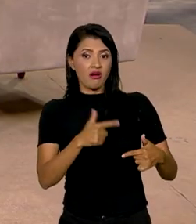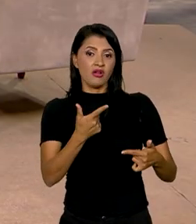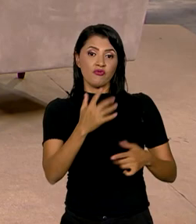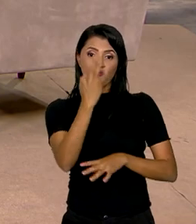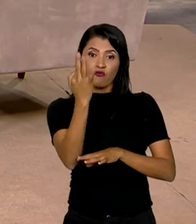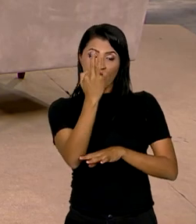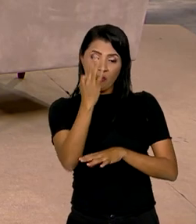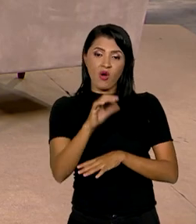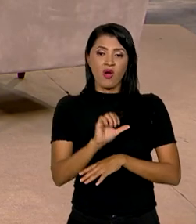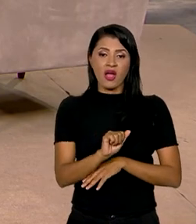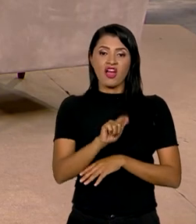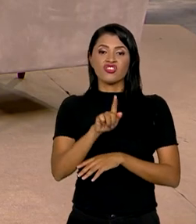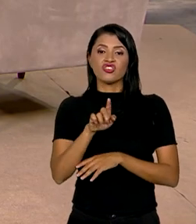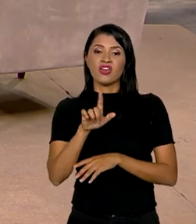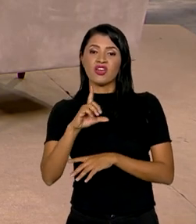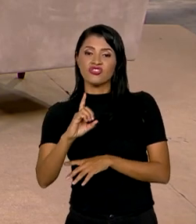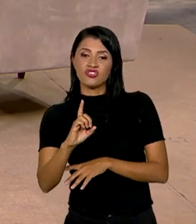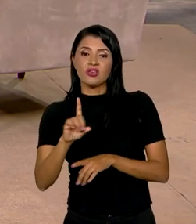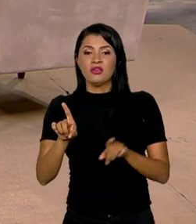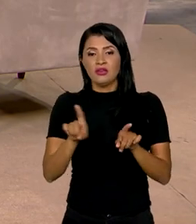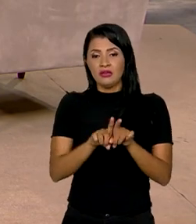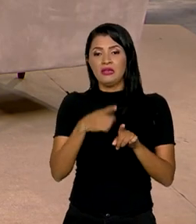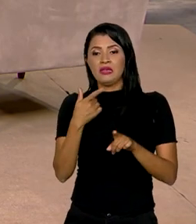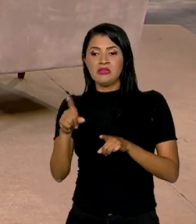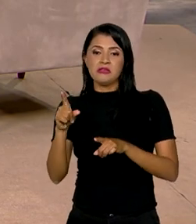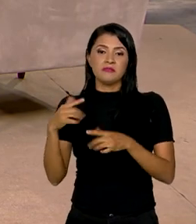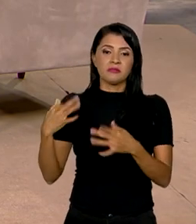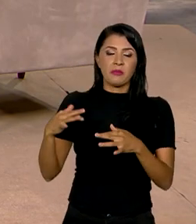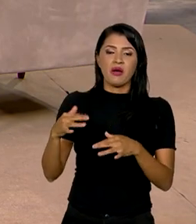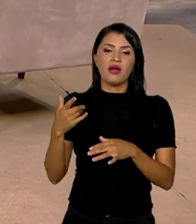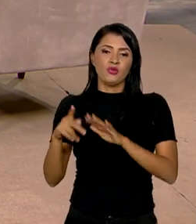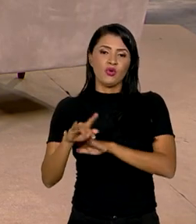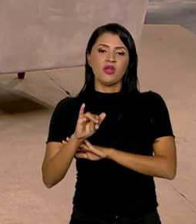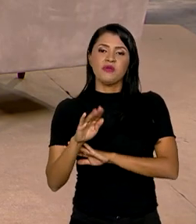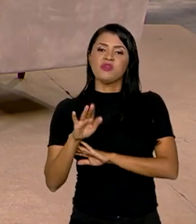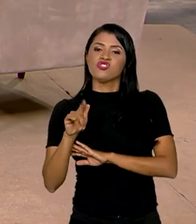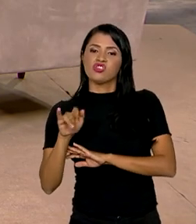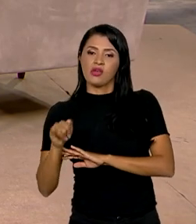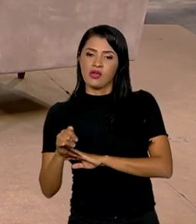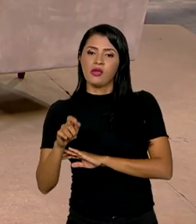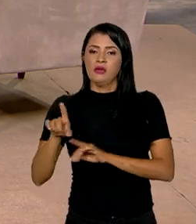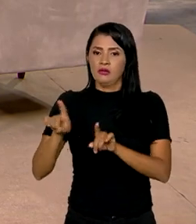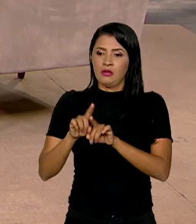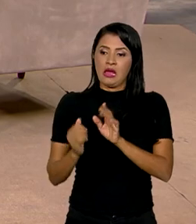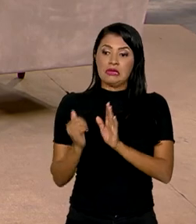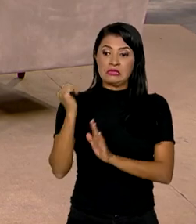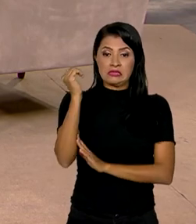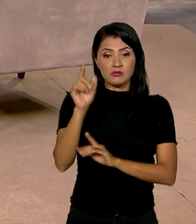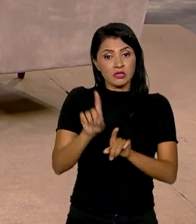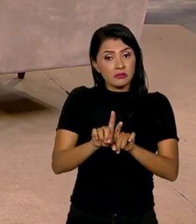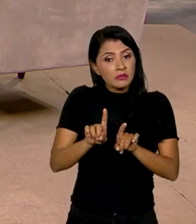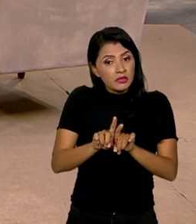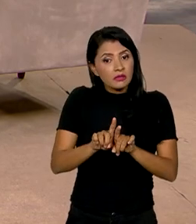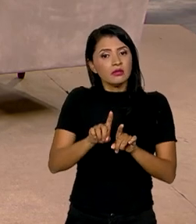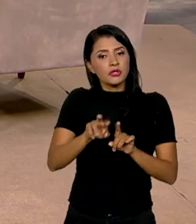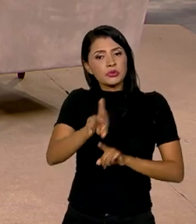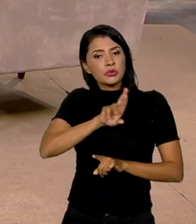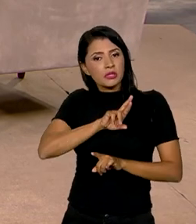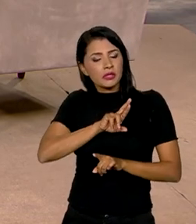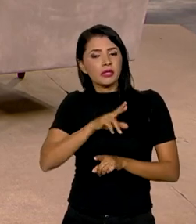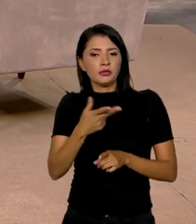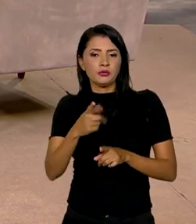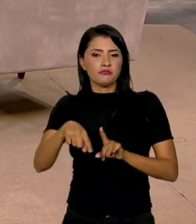formal do Caged quanto o emprego, a ocupação, que é o dado do IBGE, vieram acima do previsto, em termos de resultado